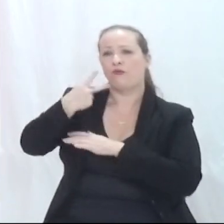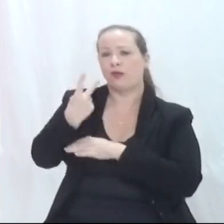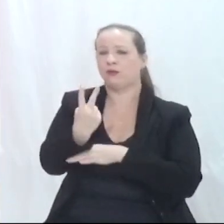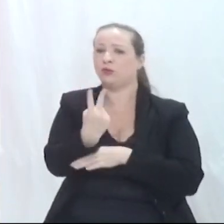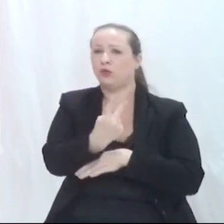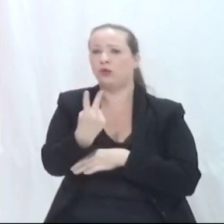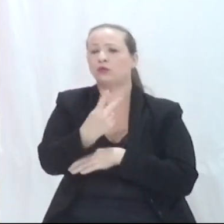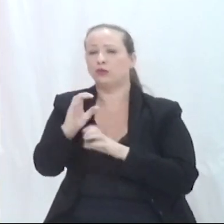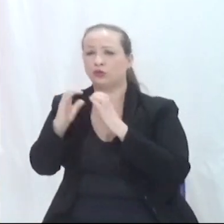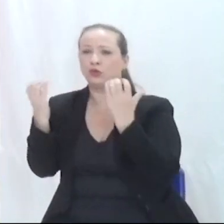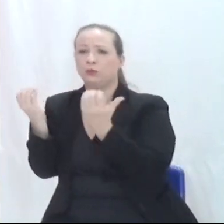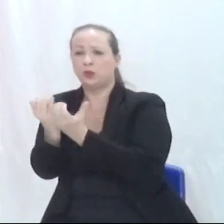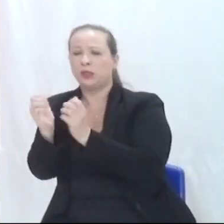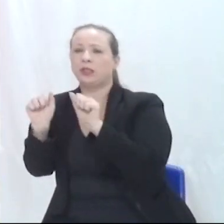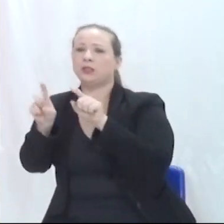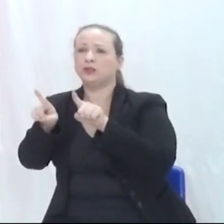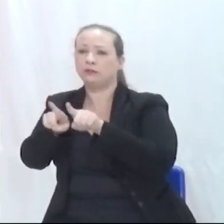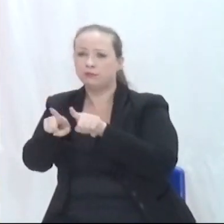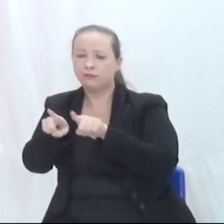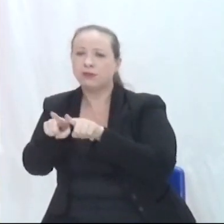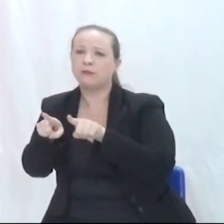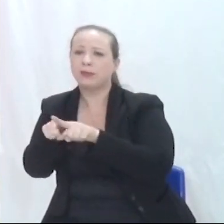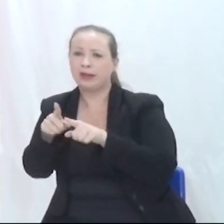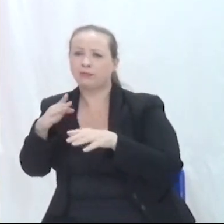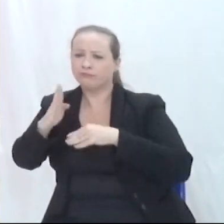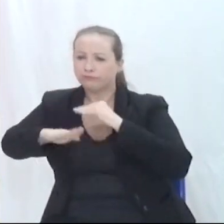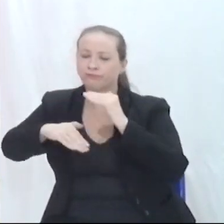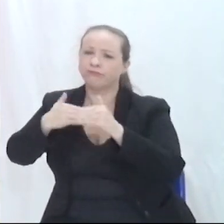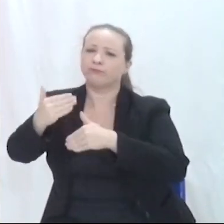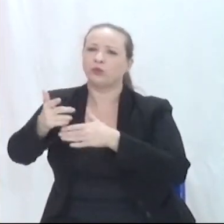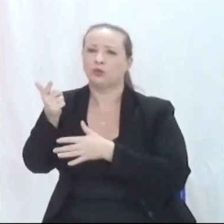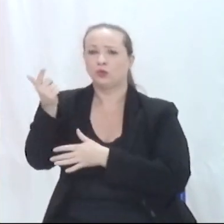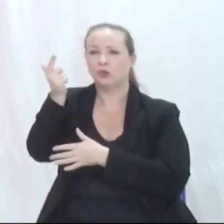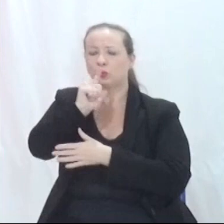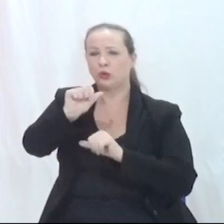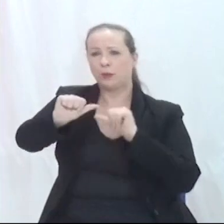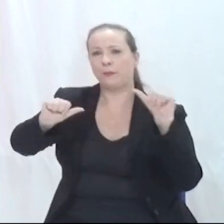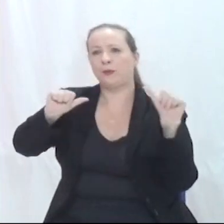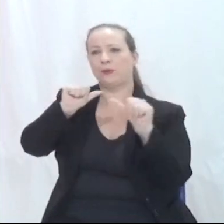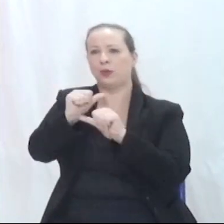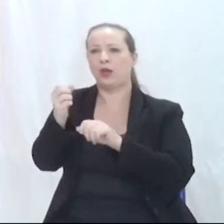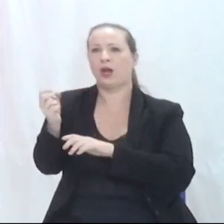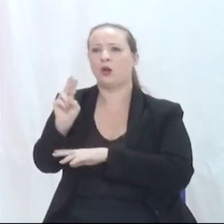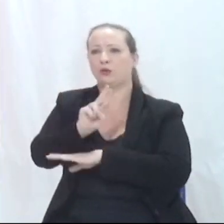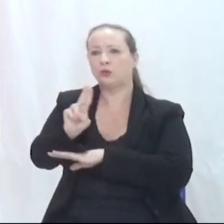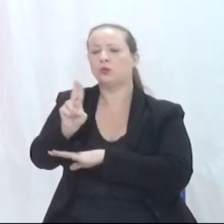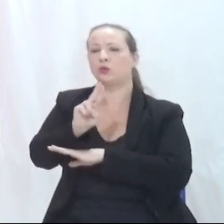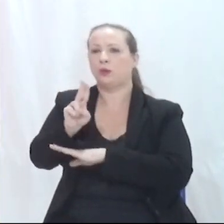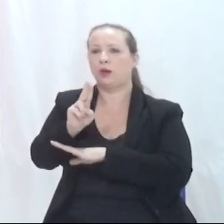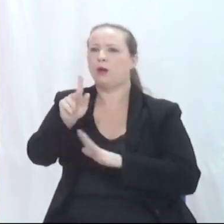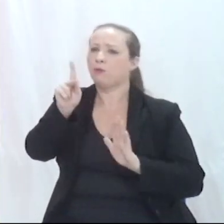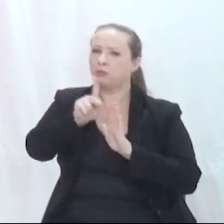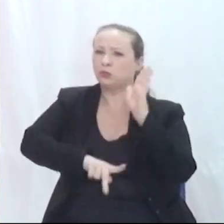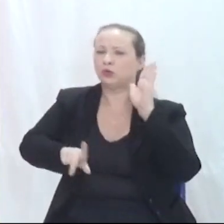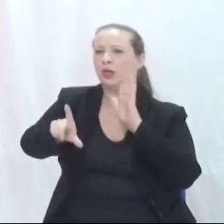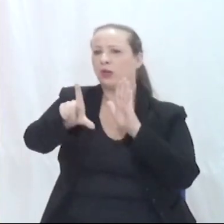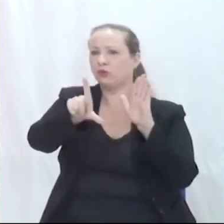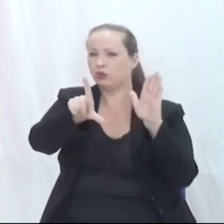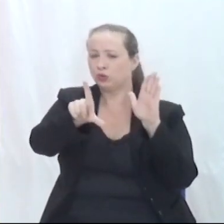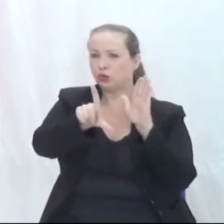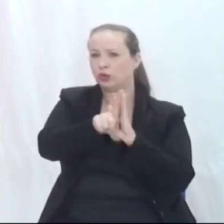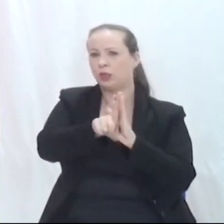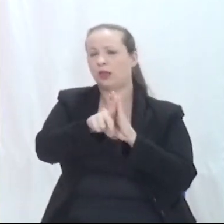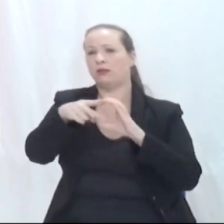encaminhar esse trabalho, para que possamos juntos nós construirmos um projeto de lei através da Câmara de Vereadores e